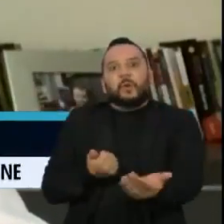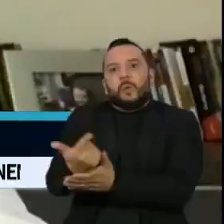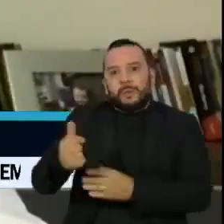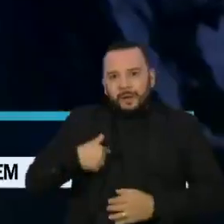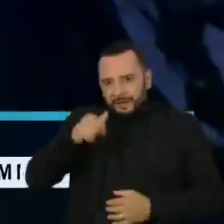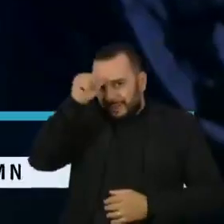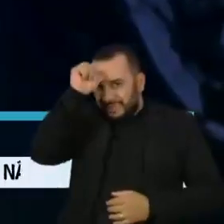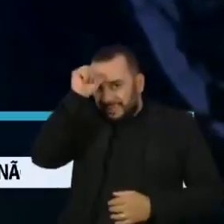a Pfizer.